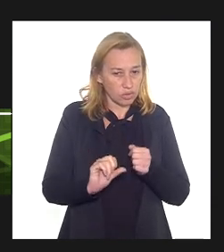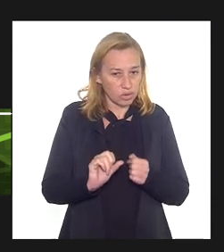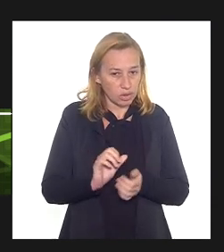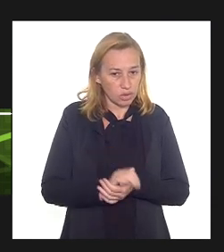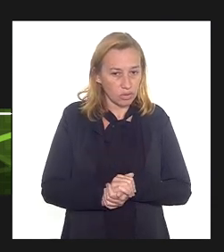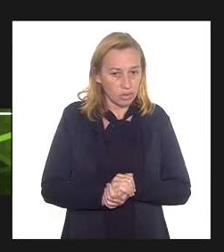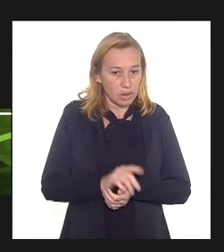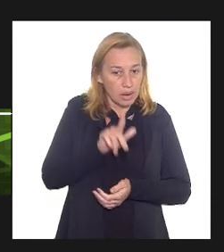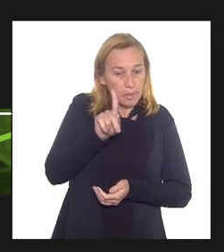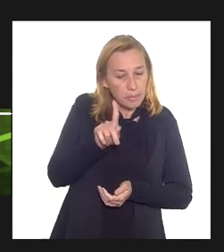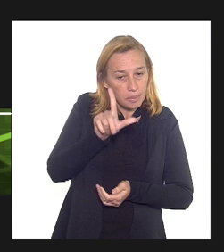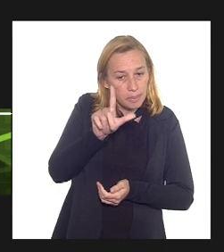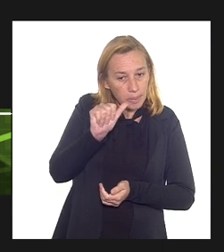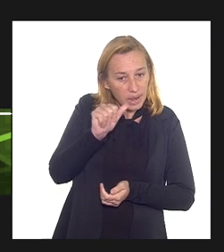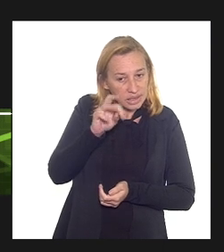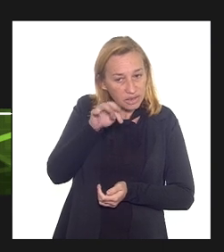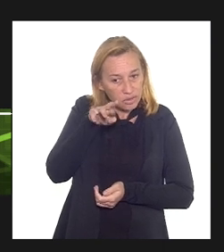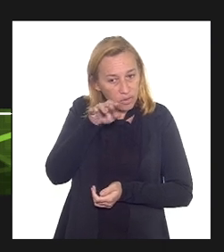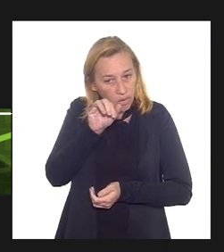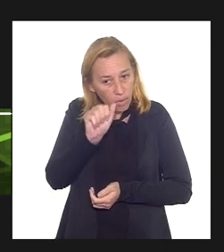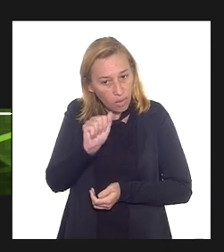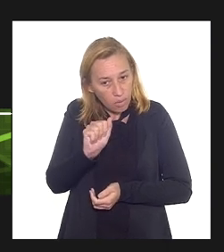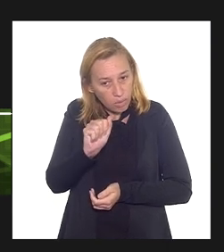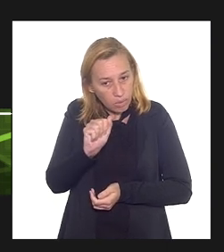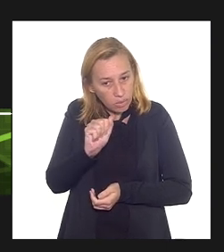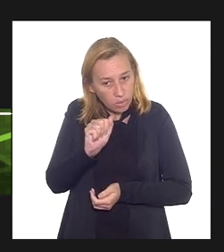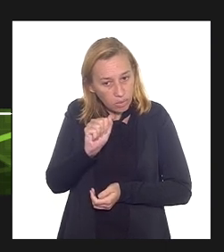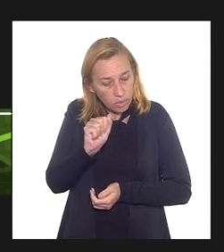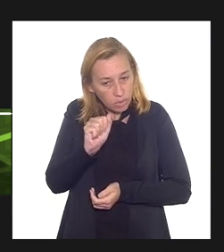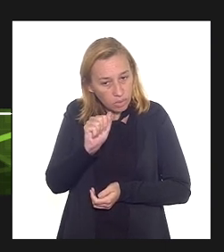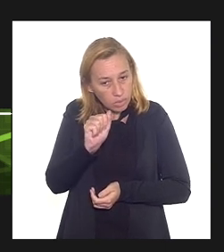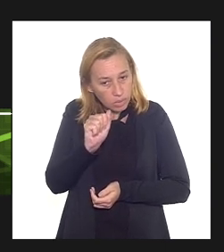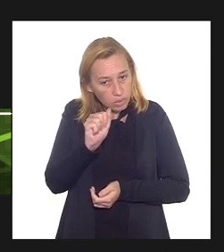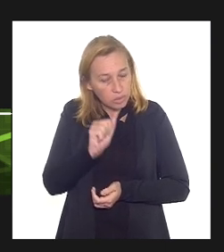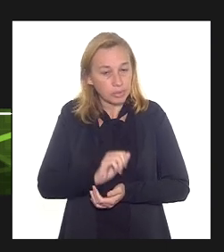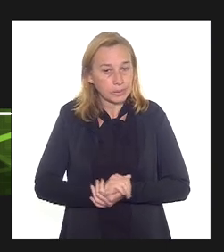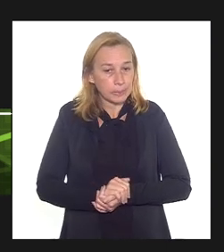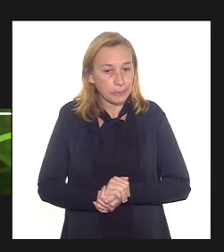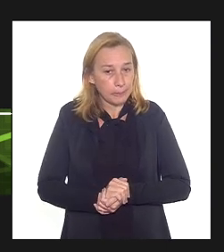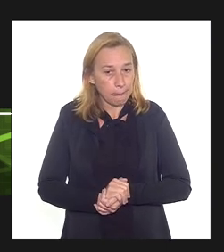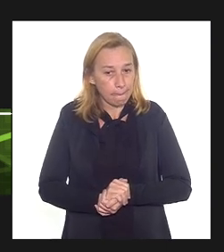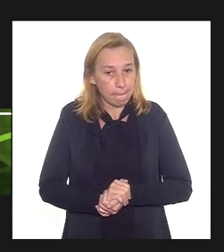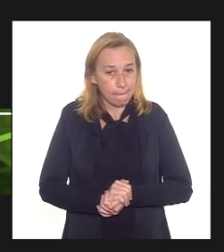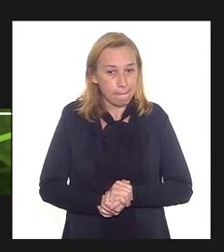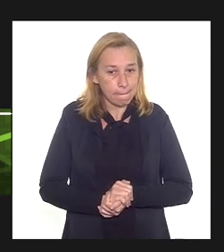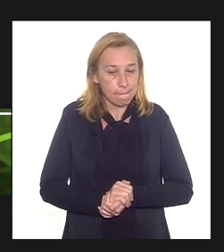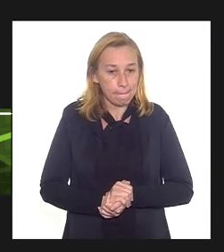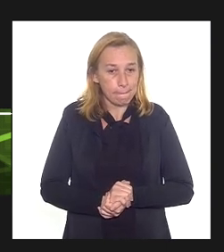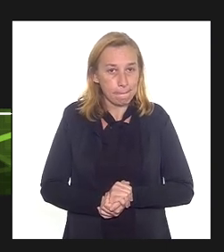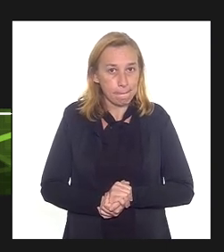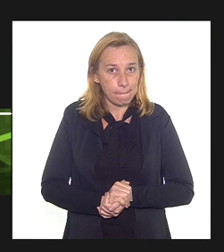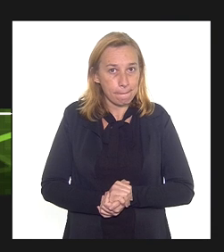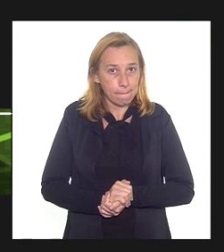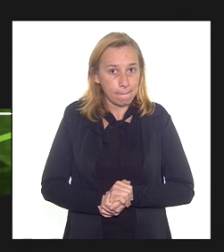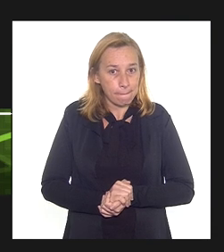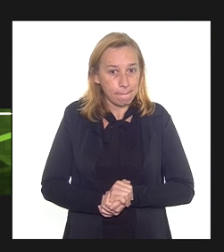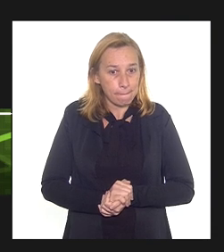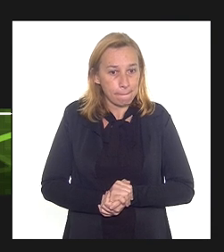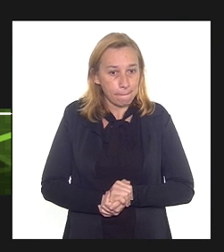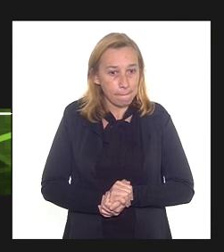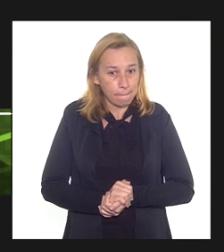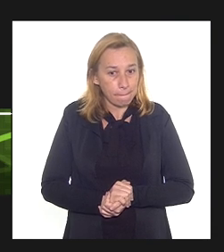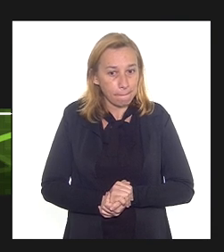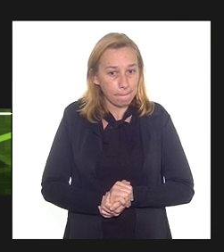uma plataforma isso é exatamente necessário uma plataforma e os senhores tenham